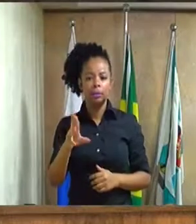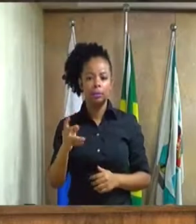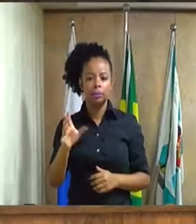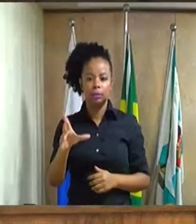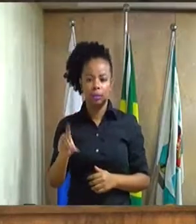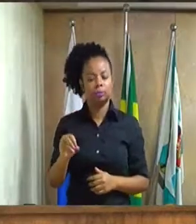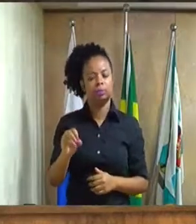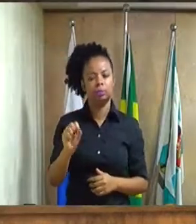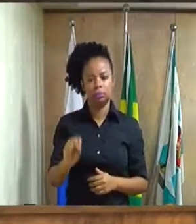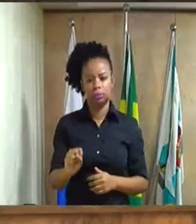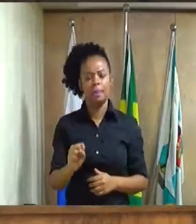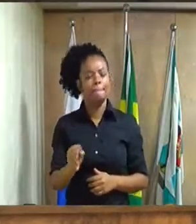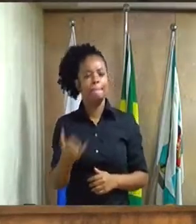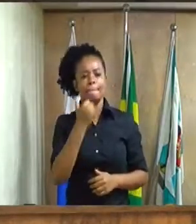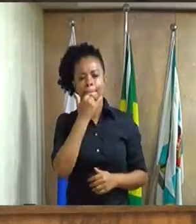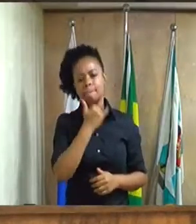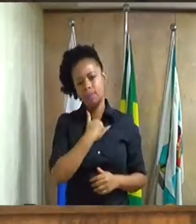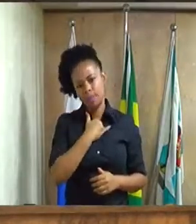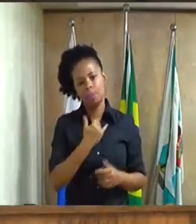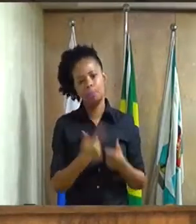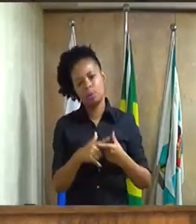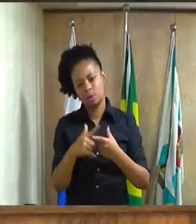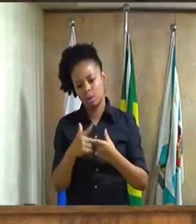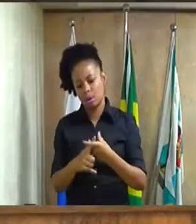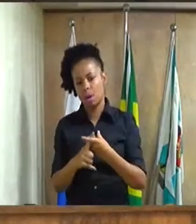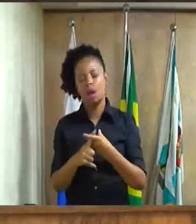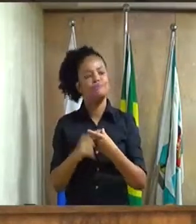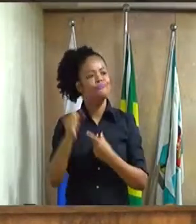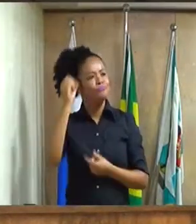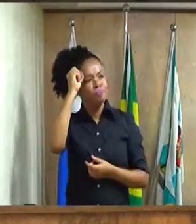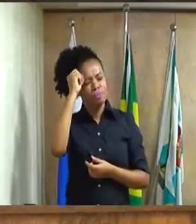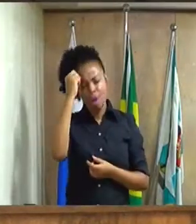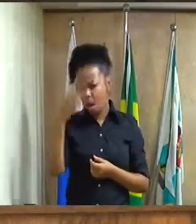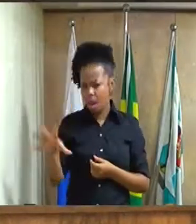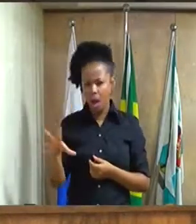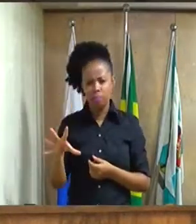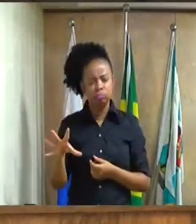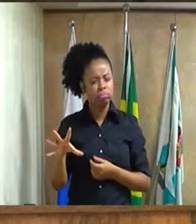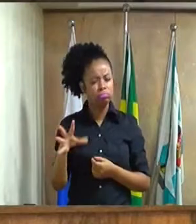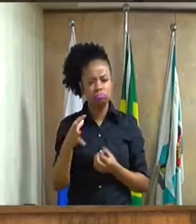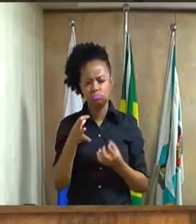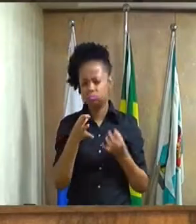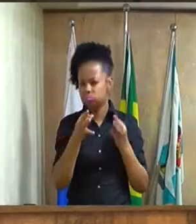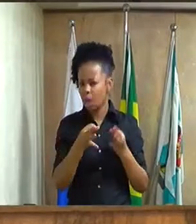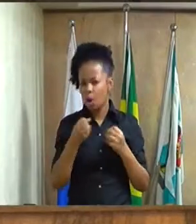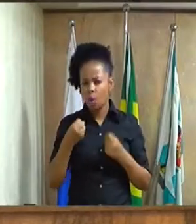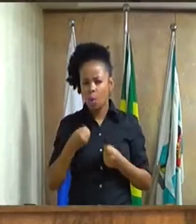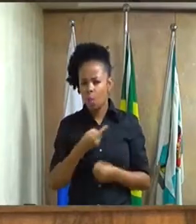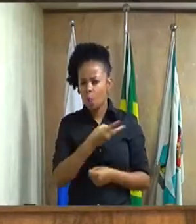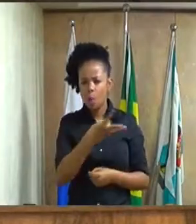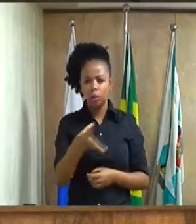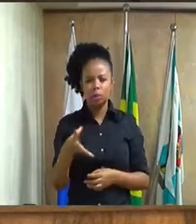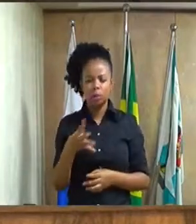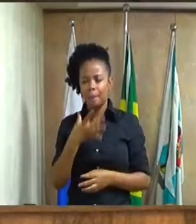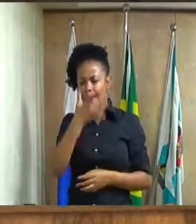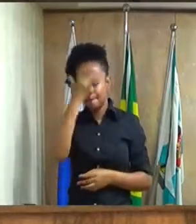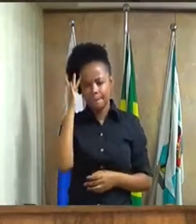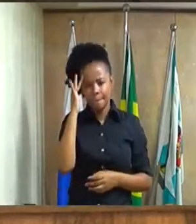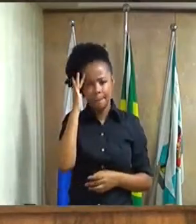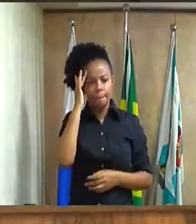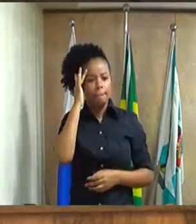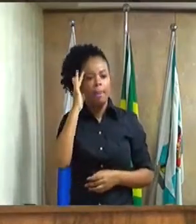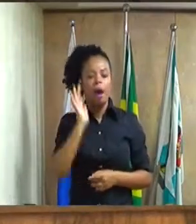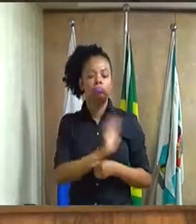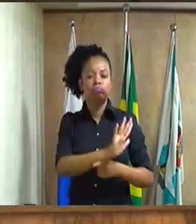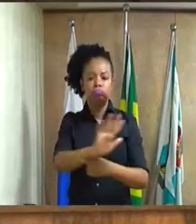perdoe, eu não lembro aqui exatamente a quantidade de pessoas, Wendel, que foram